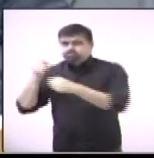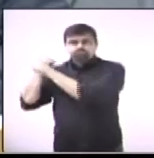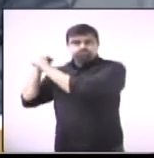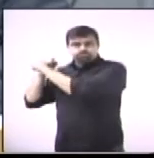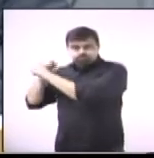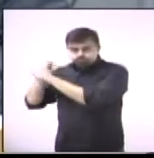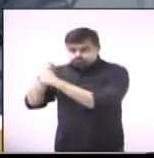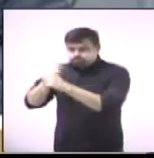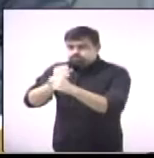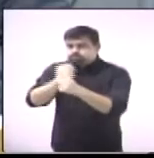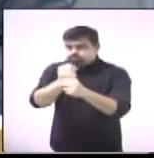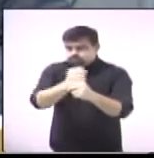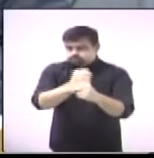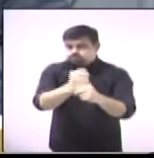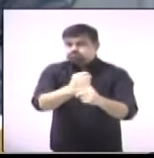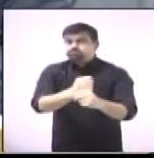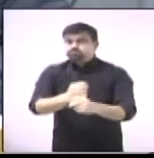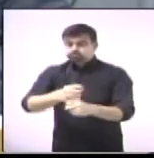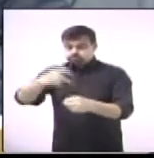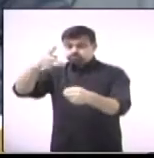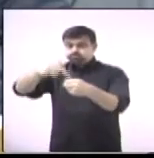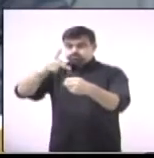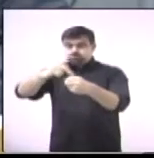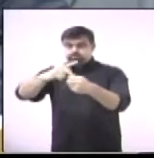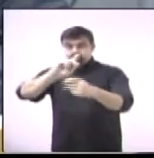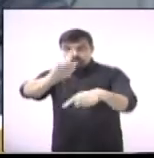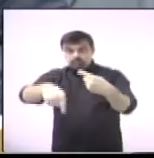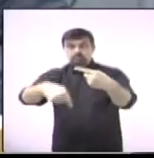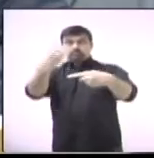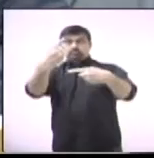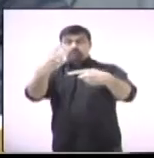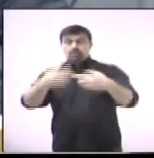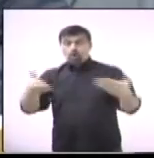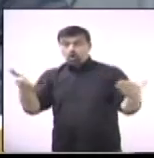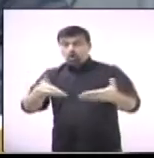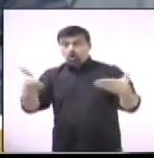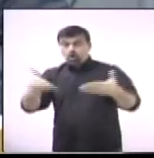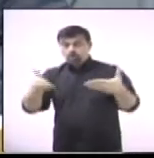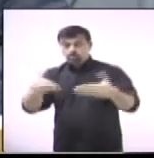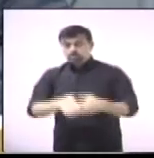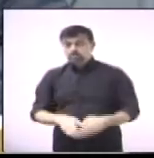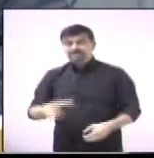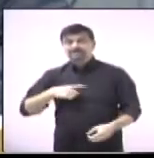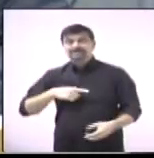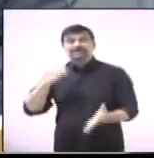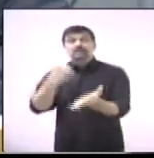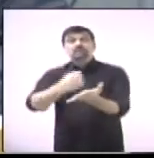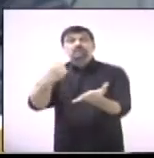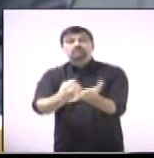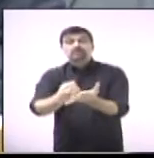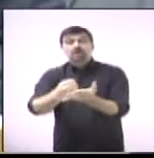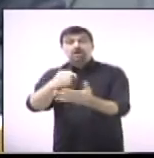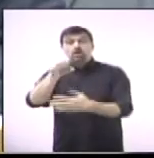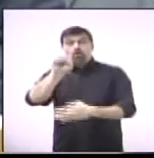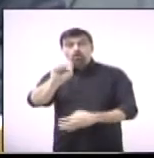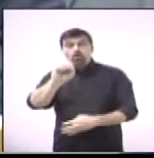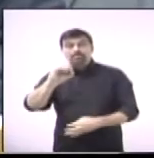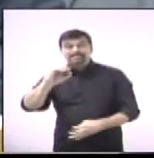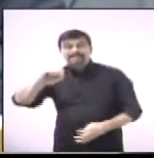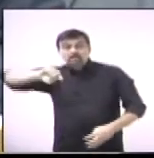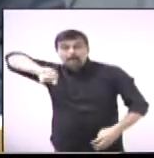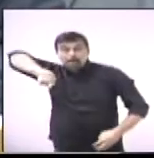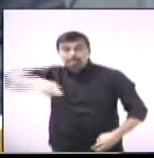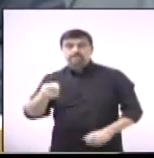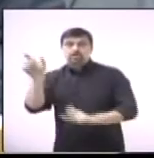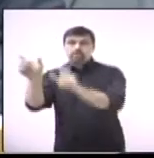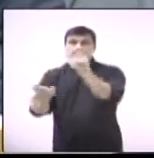muito trabalho de milhões de brasileiros que se empenharam aqui. Hoje, a Petrobras emprega 800 mil trabalhadores